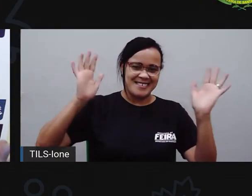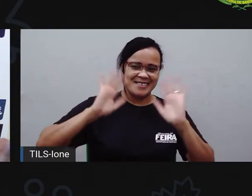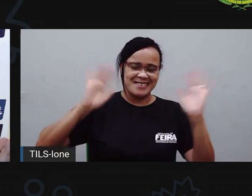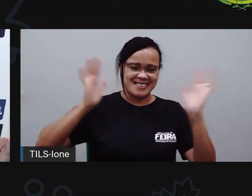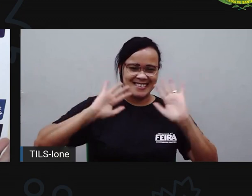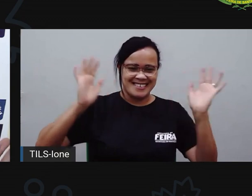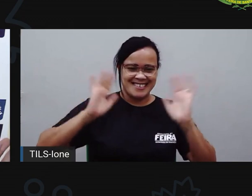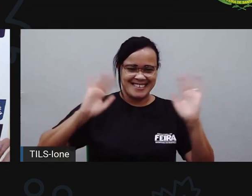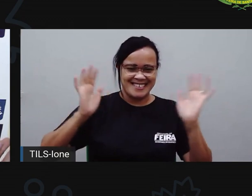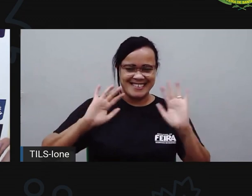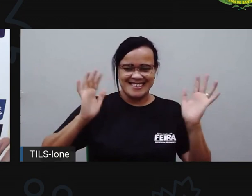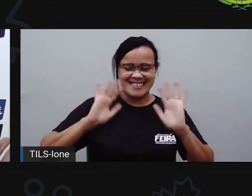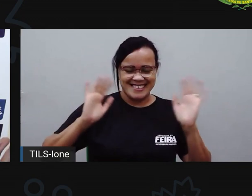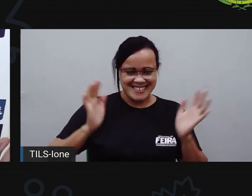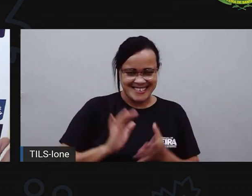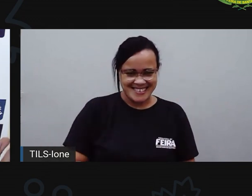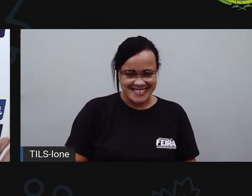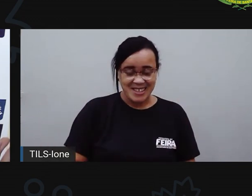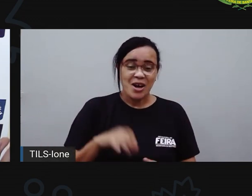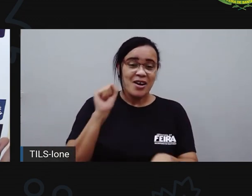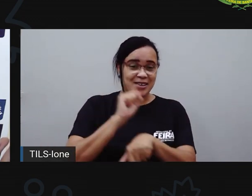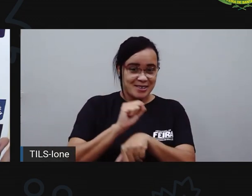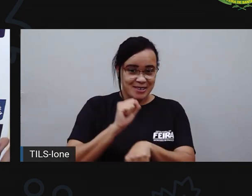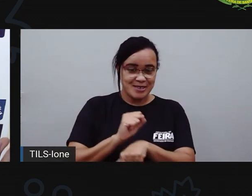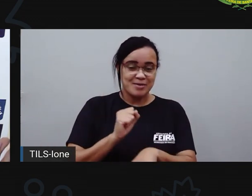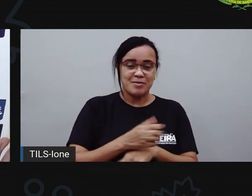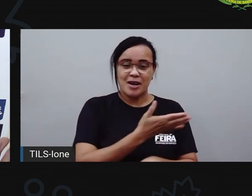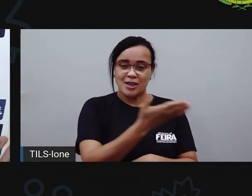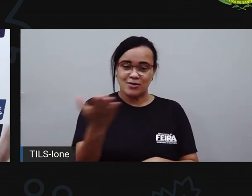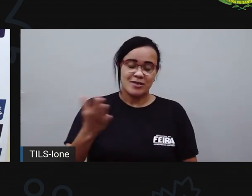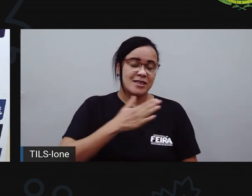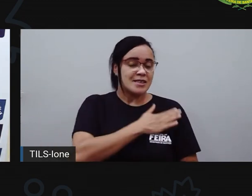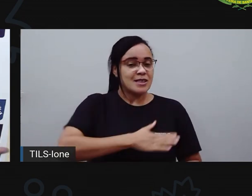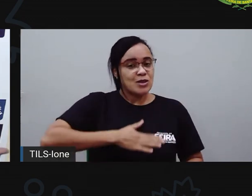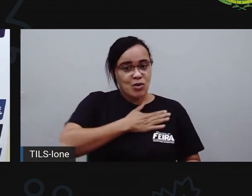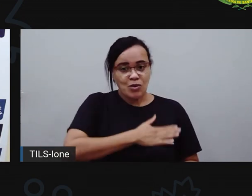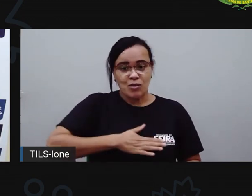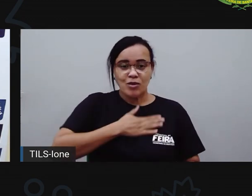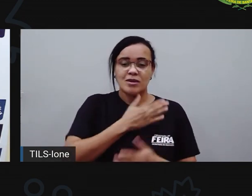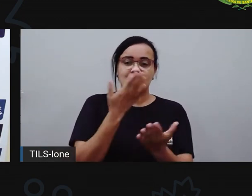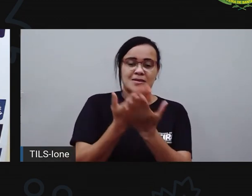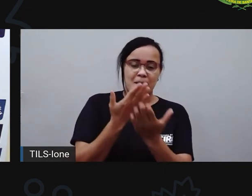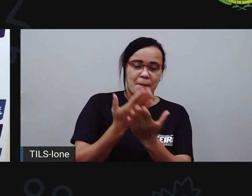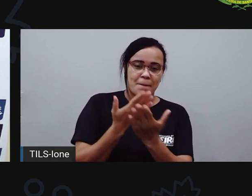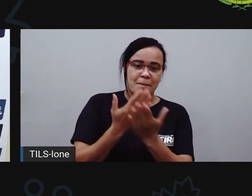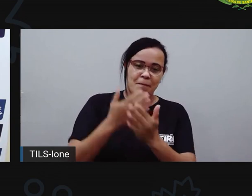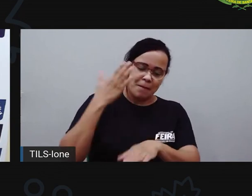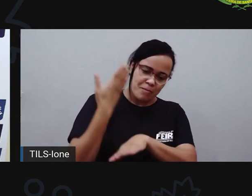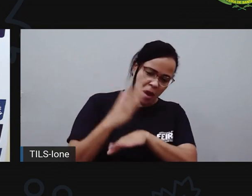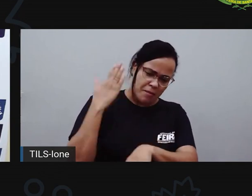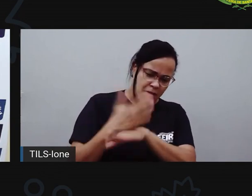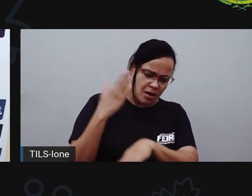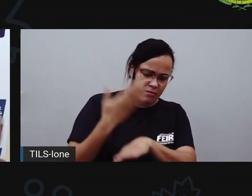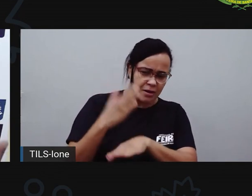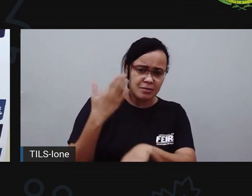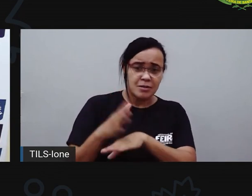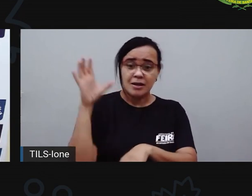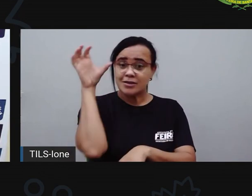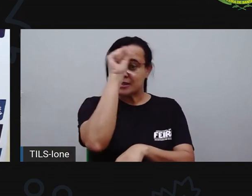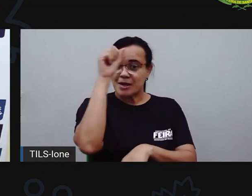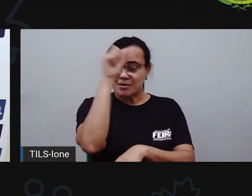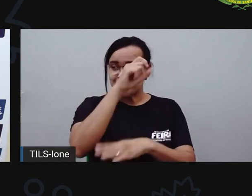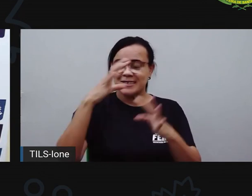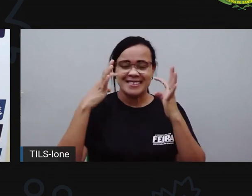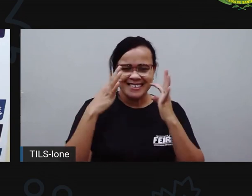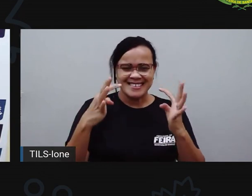Agora é hora de dar tchau. Eu espero que vocês tenham curtido essa aula, né? Pratiquem aí o que vocês aprenderam aqui, observem aí,